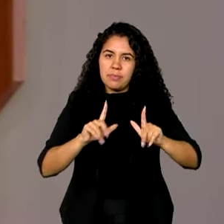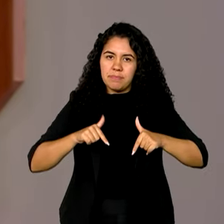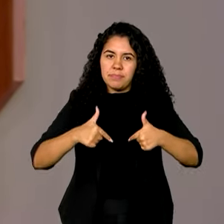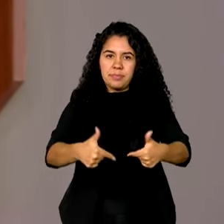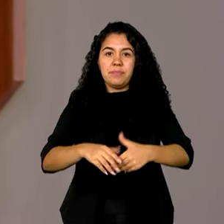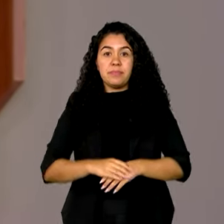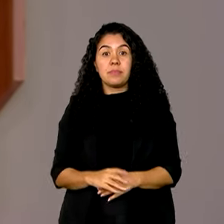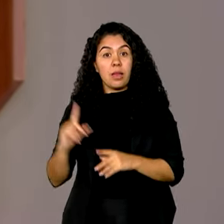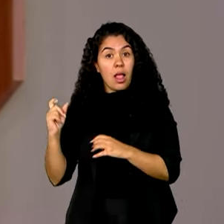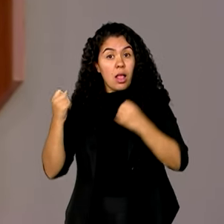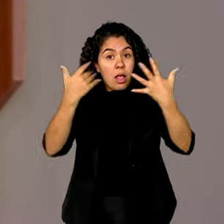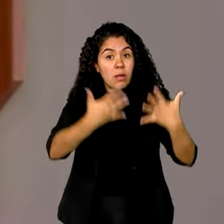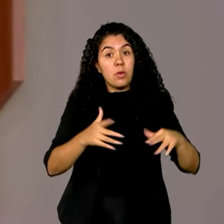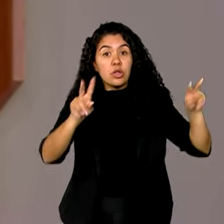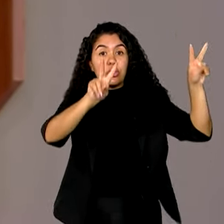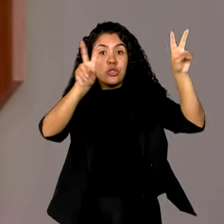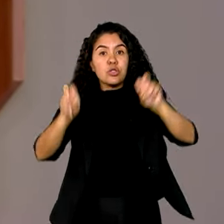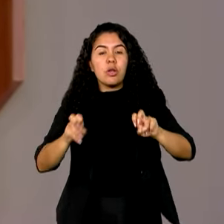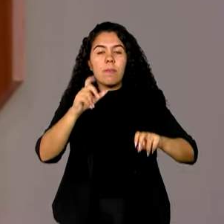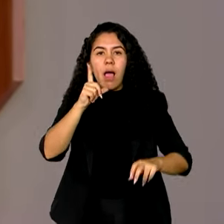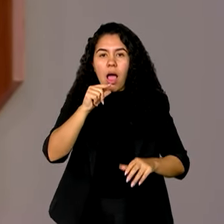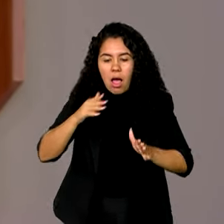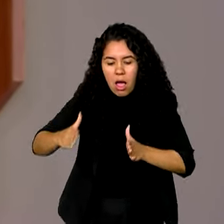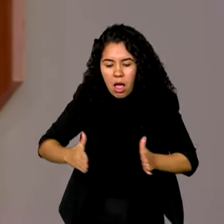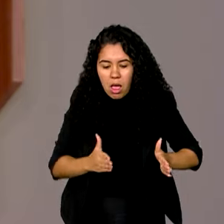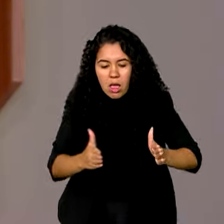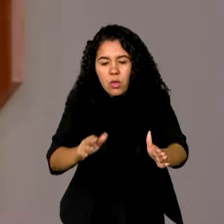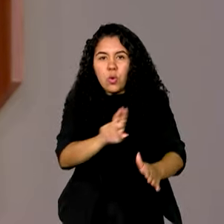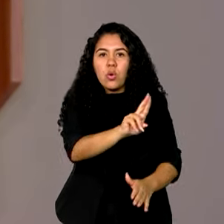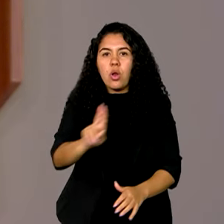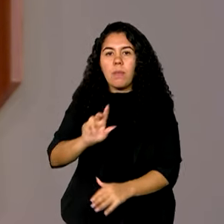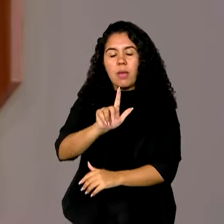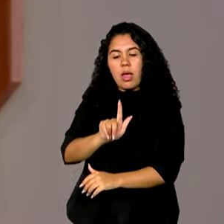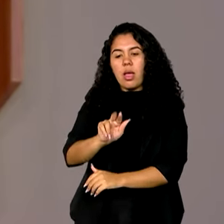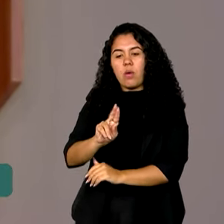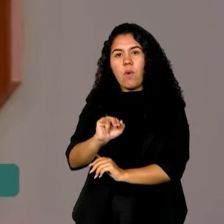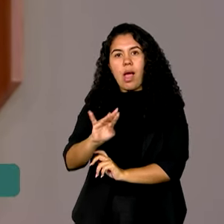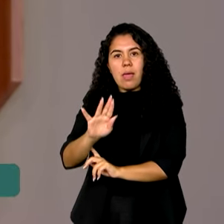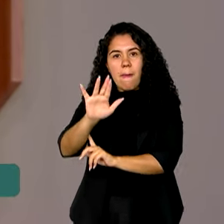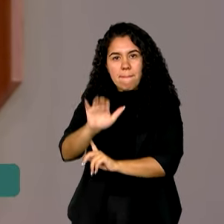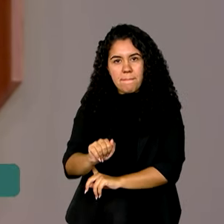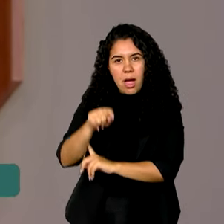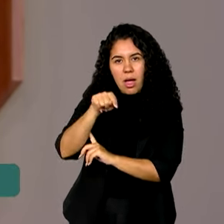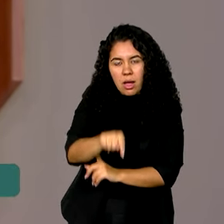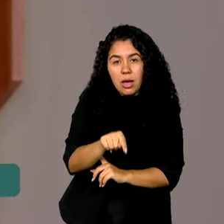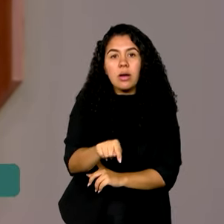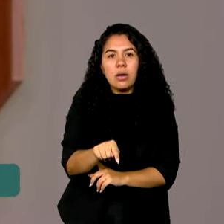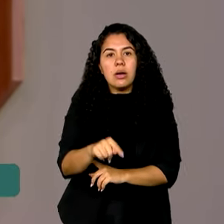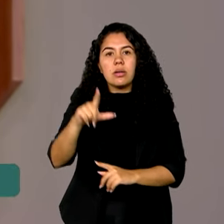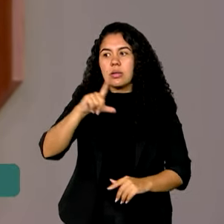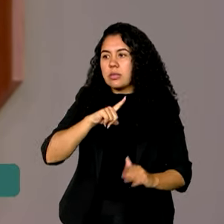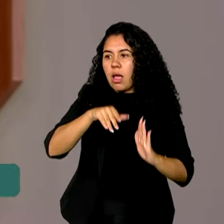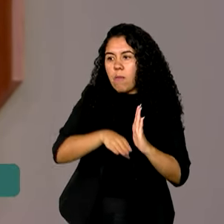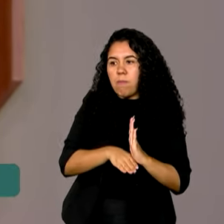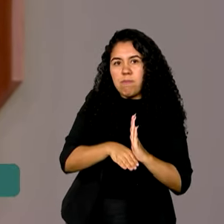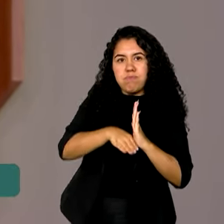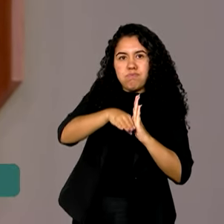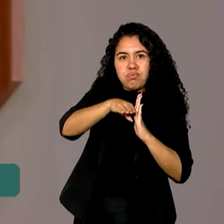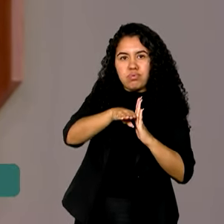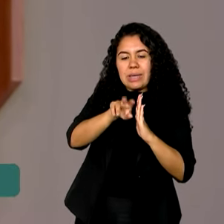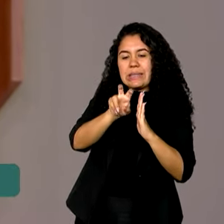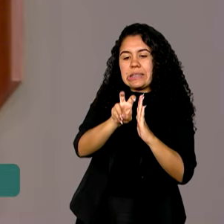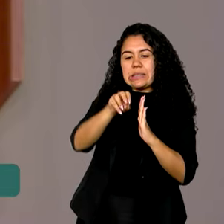O máximo da subida do Rio Guaíba na estação C6 do Cais Mauá chegou a 5,37 metros